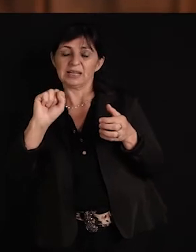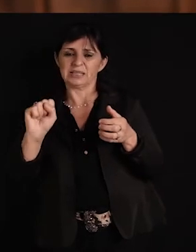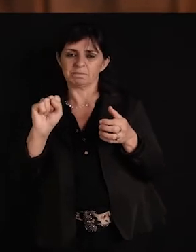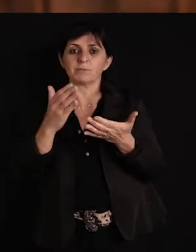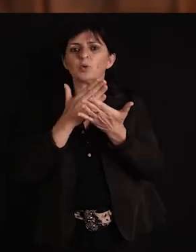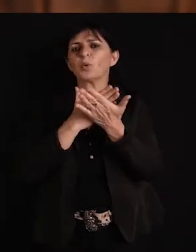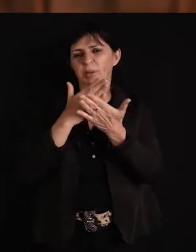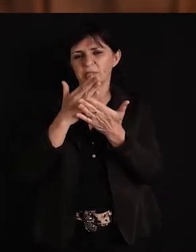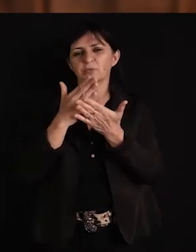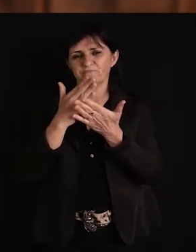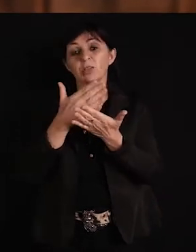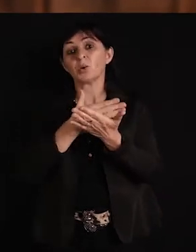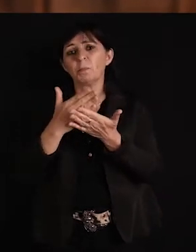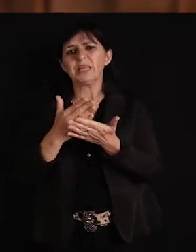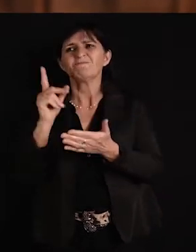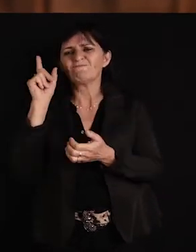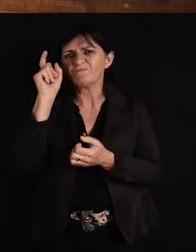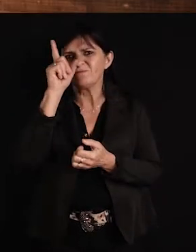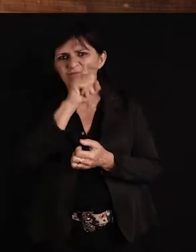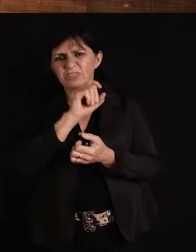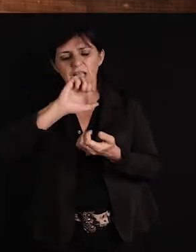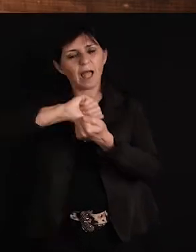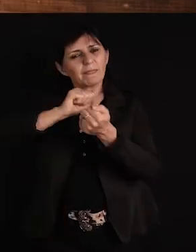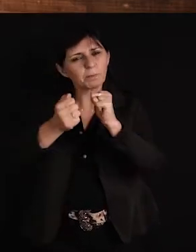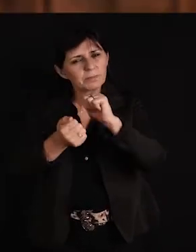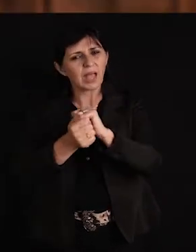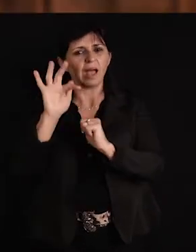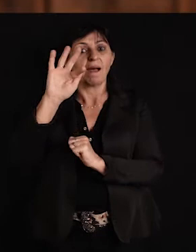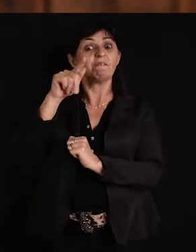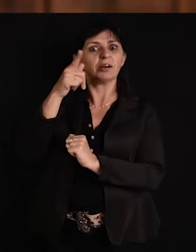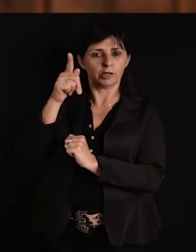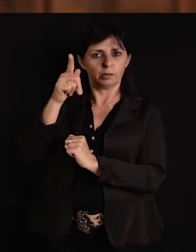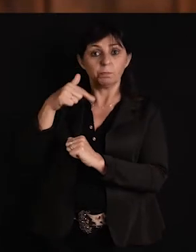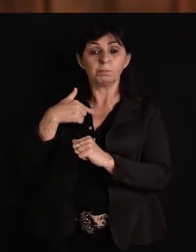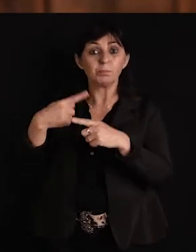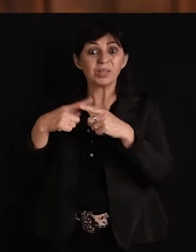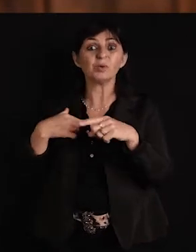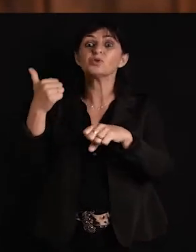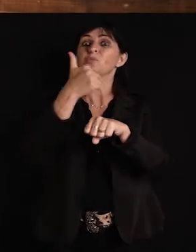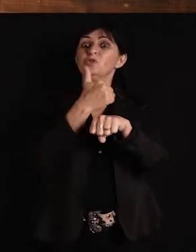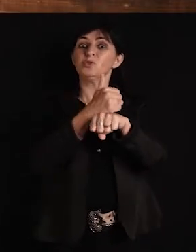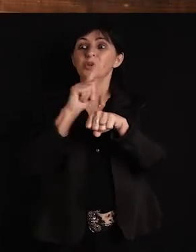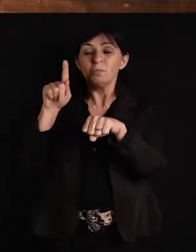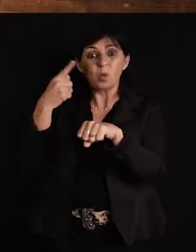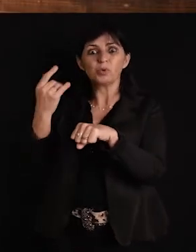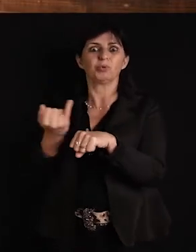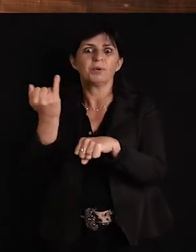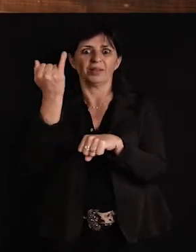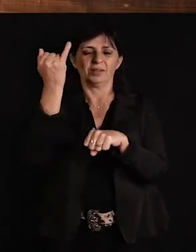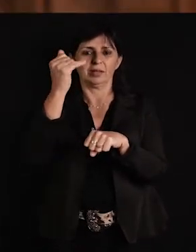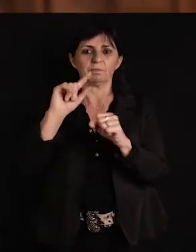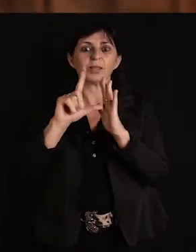complicado, principalmente da adaptação de fã para um músico do grupo. Quando você entra num grupo do tamanho dos monarcas, você carrega uma enorme